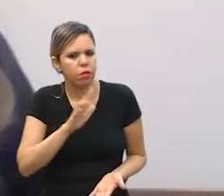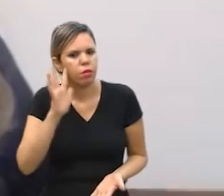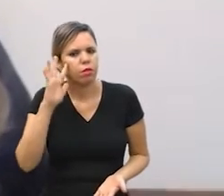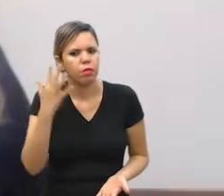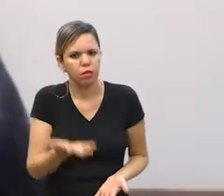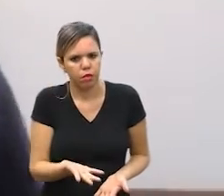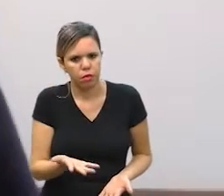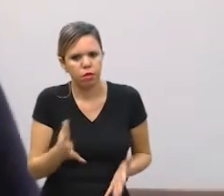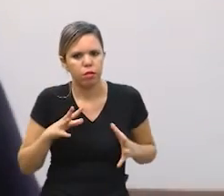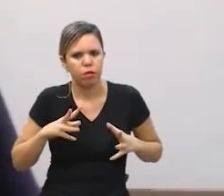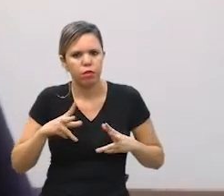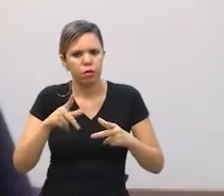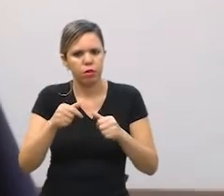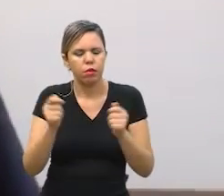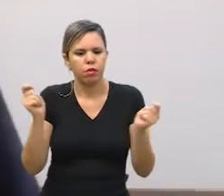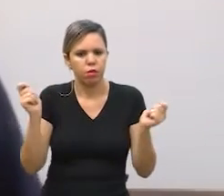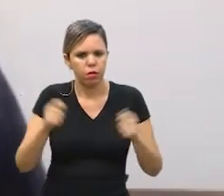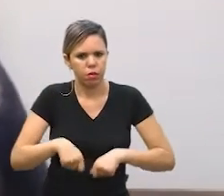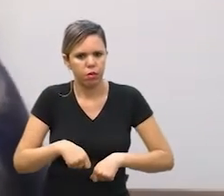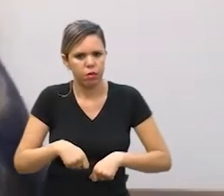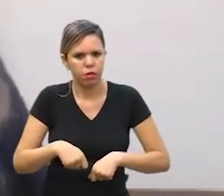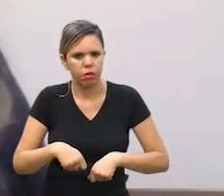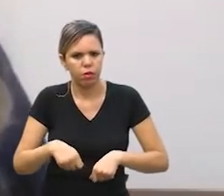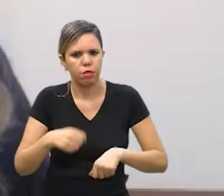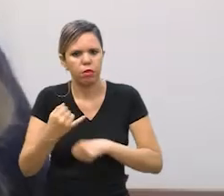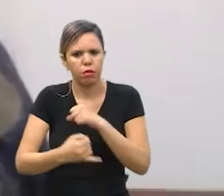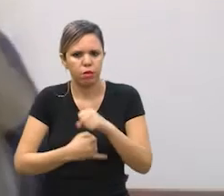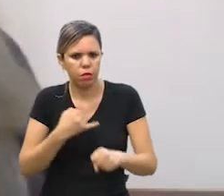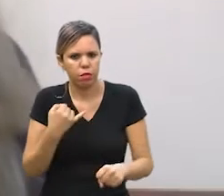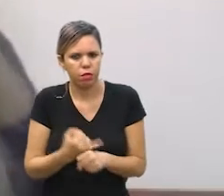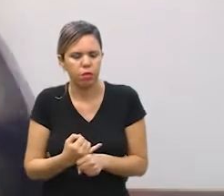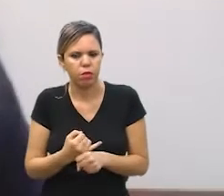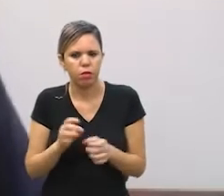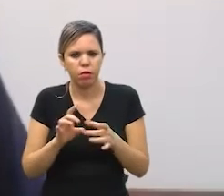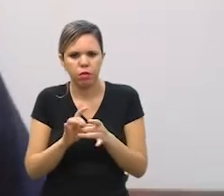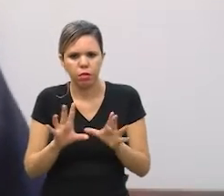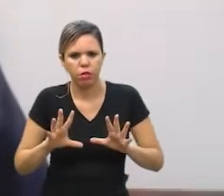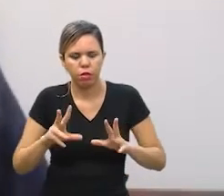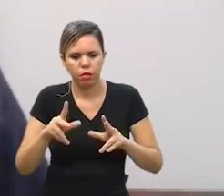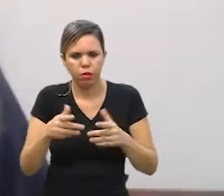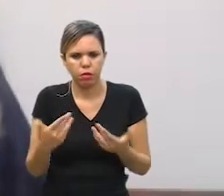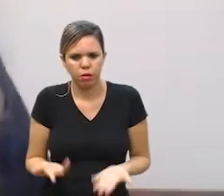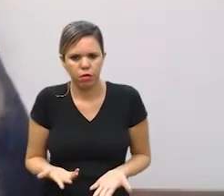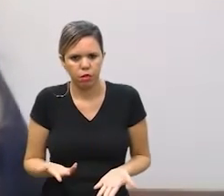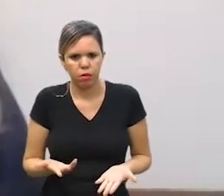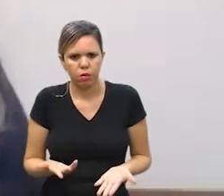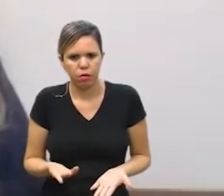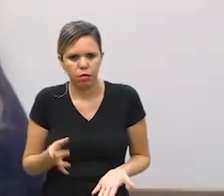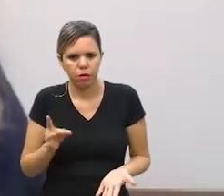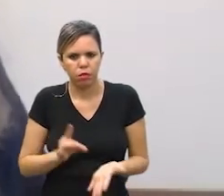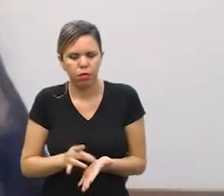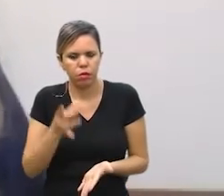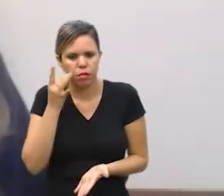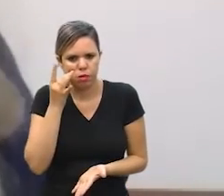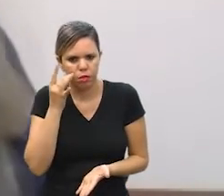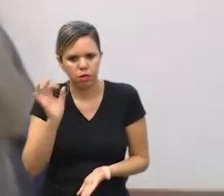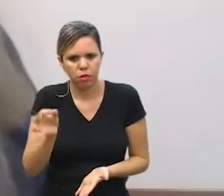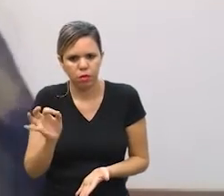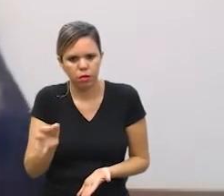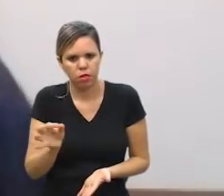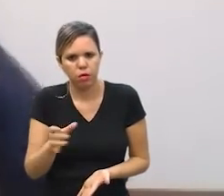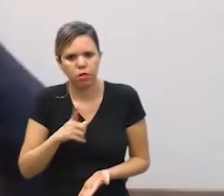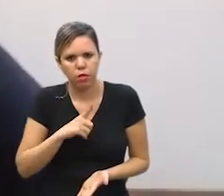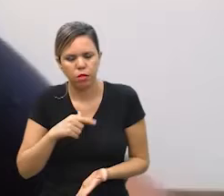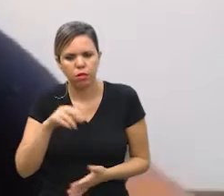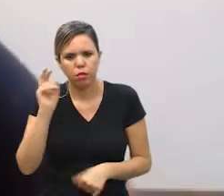resolver tudo o que é possível pela telemedicina e deixar sobrar tudo aquilo que realmente para o presencial certamente